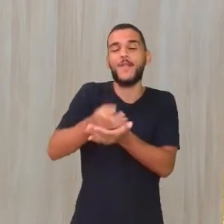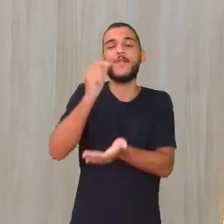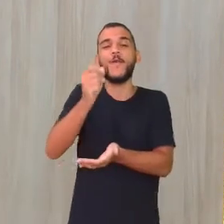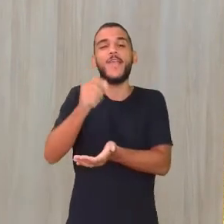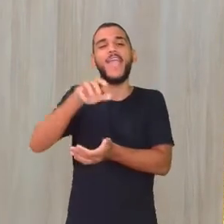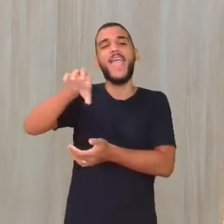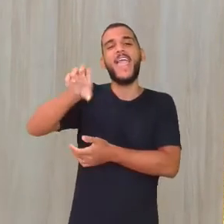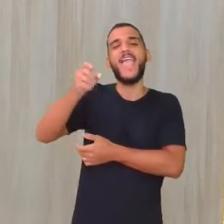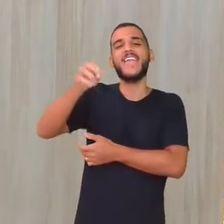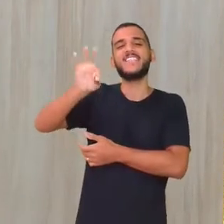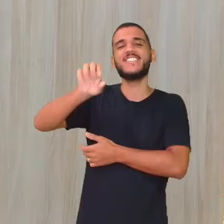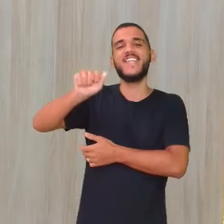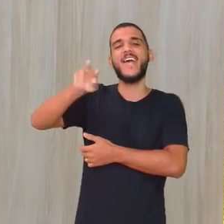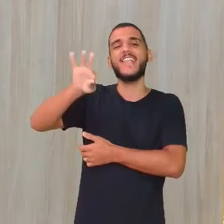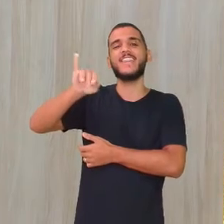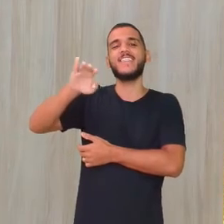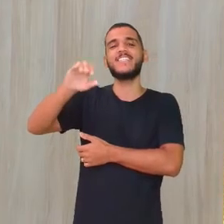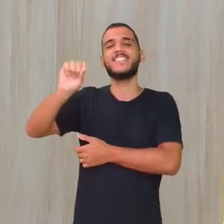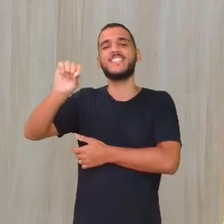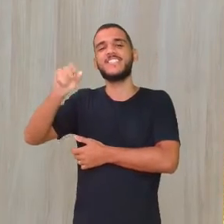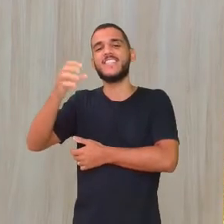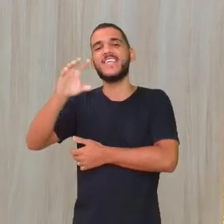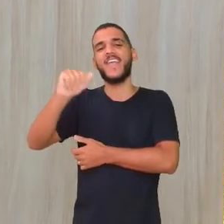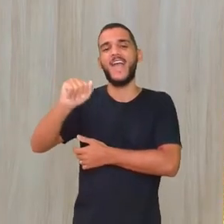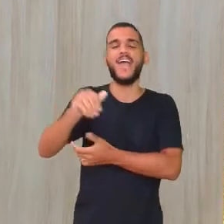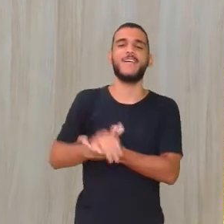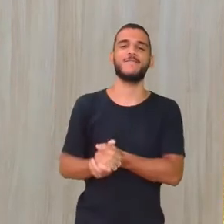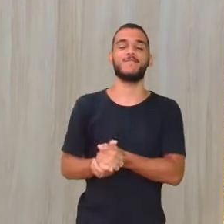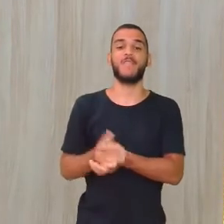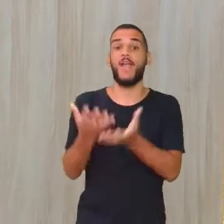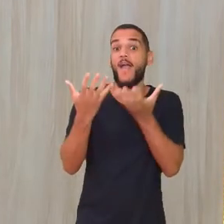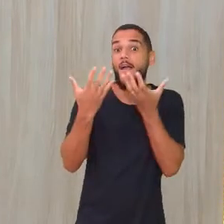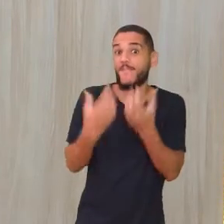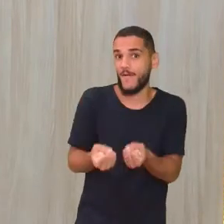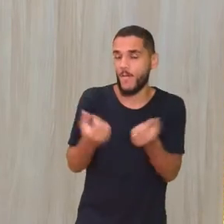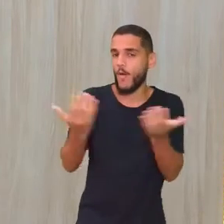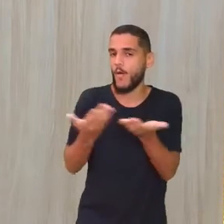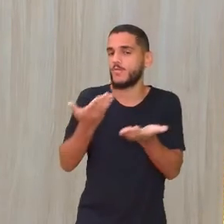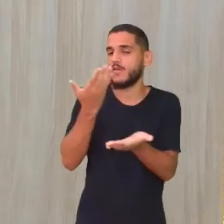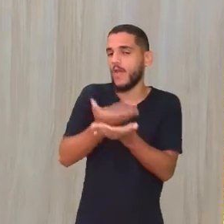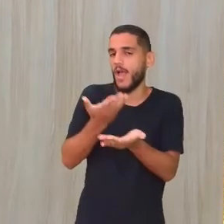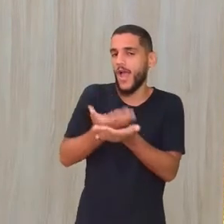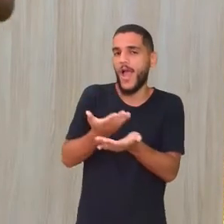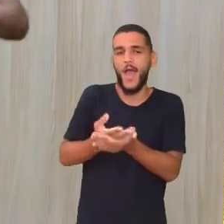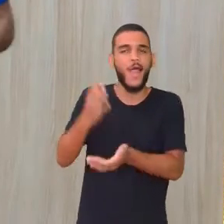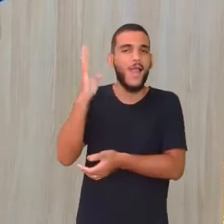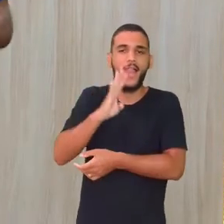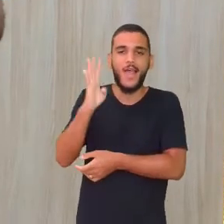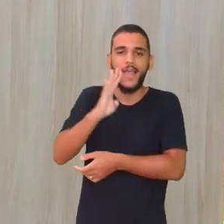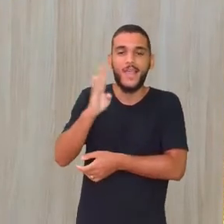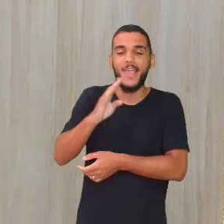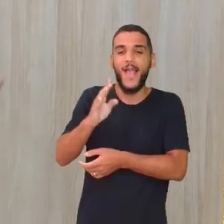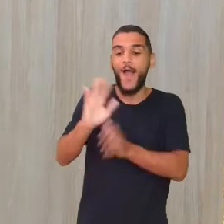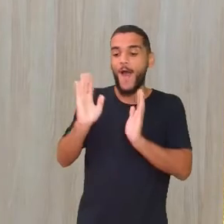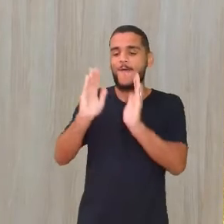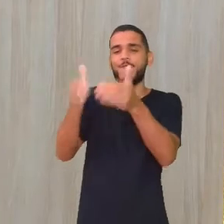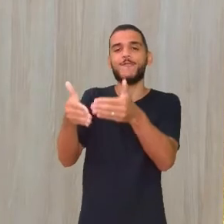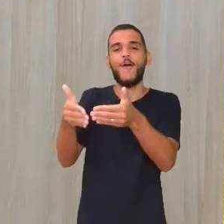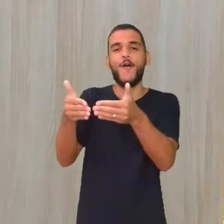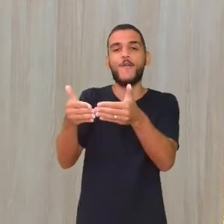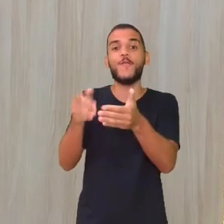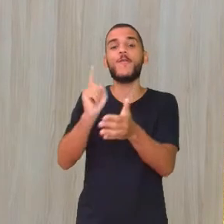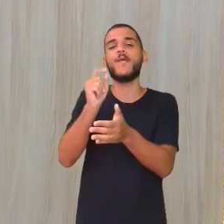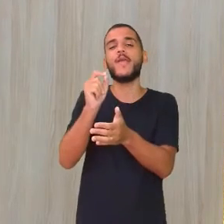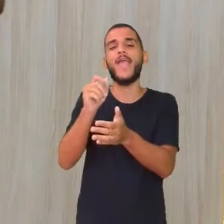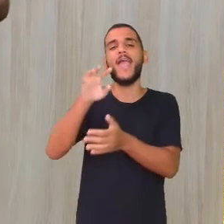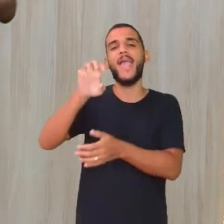Vamos embora galera, isso hoje a aula vai ser massa, vamos trabalhar sobre estatística, o tema da